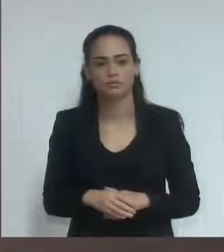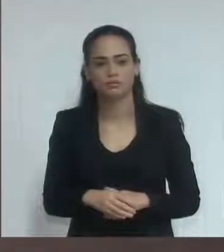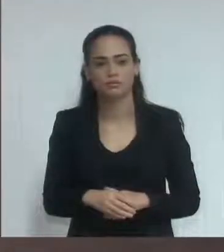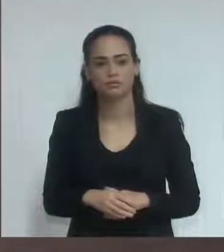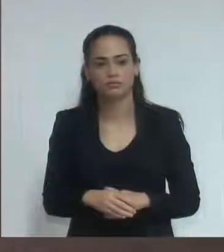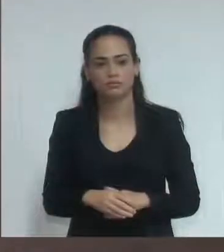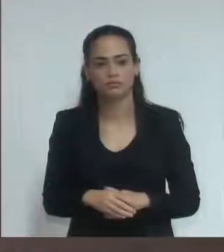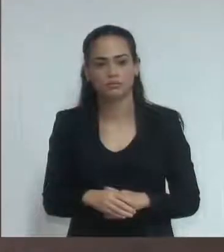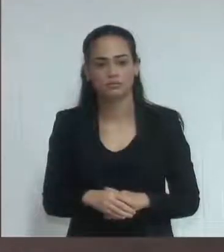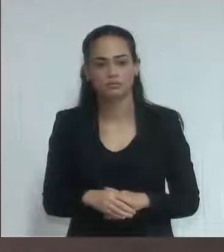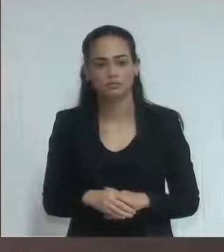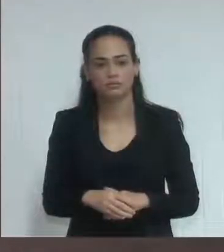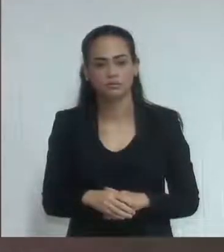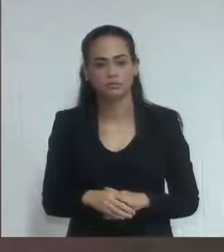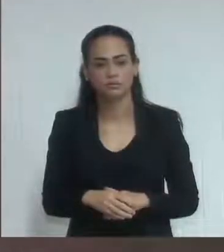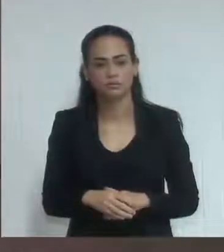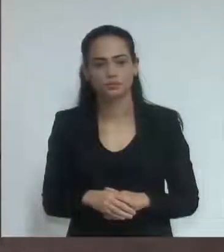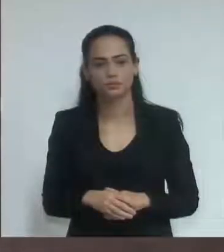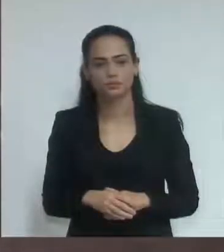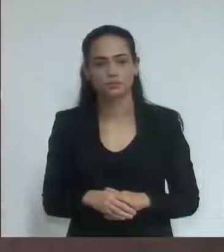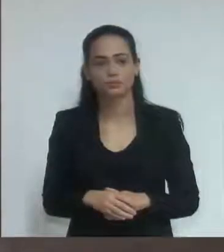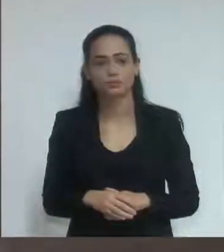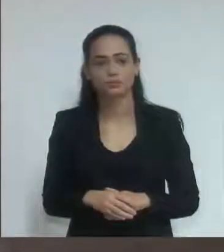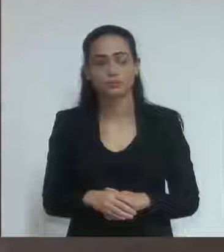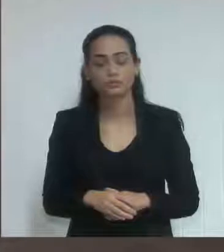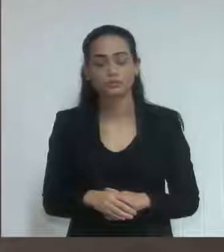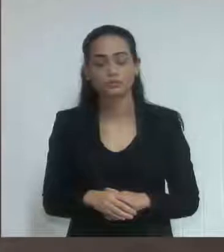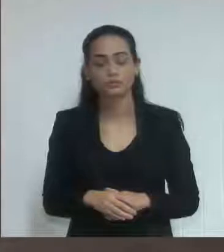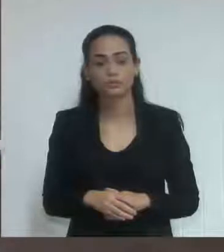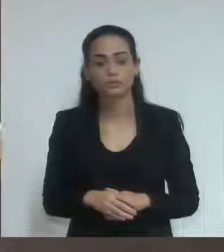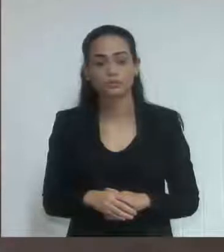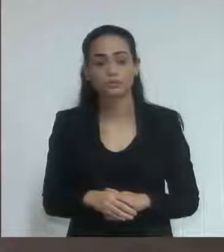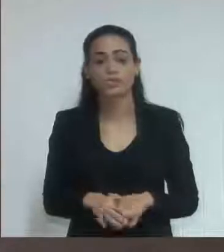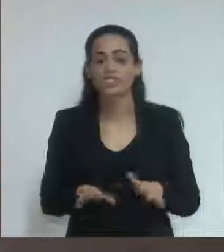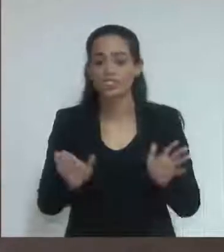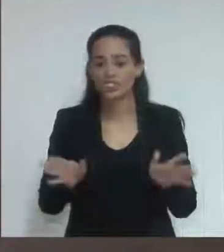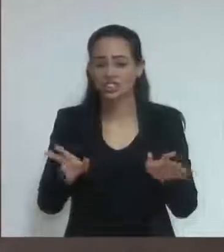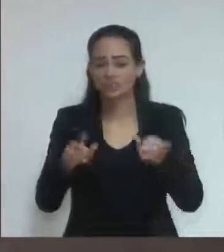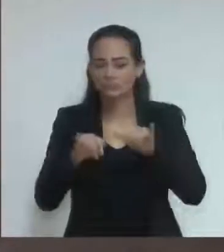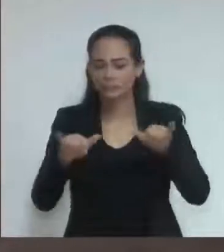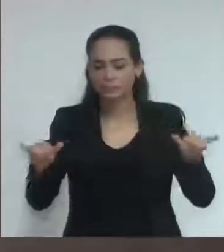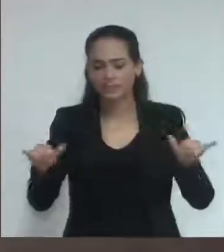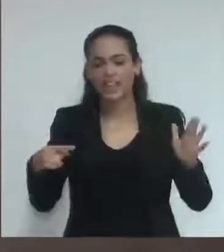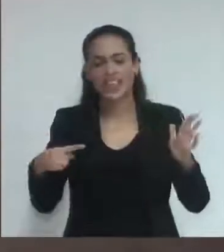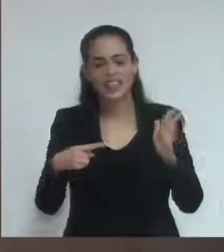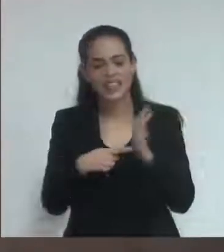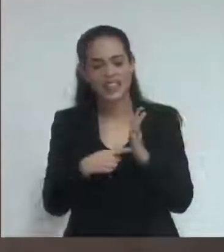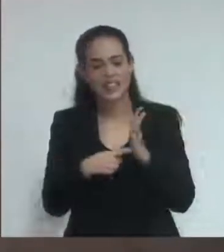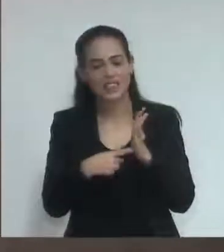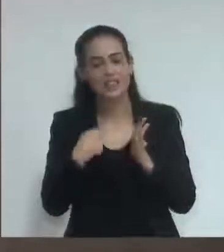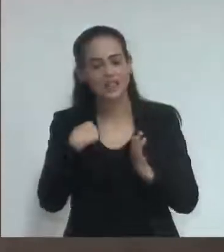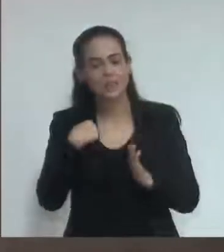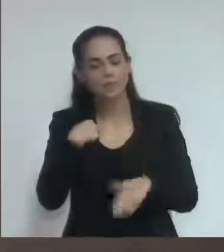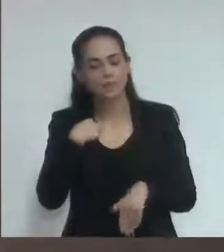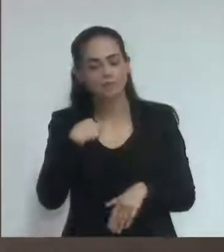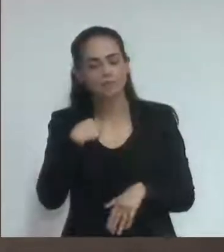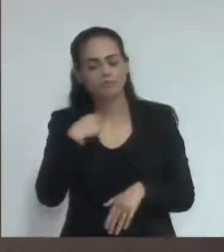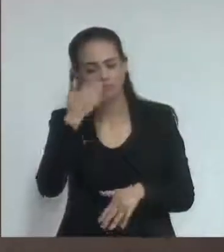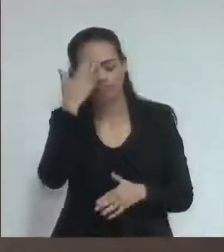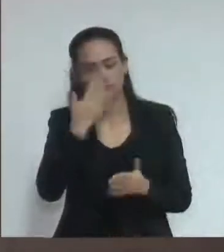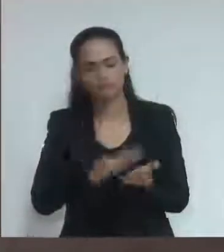E nós temos que como já falou já existe a denúncia e com certeza o Ministério Público irá apurar.